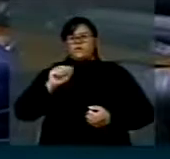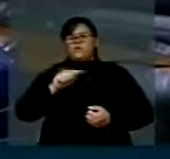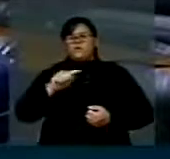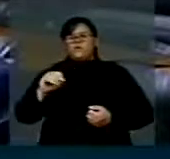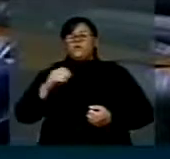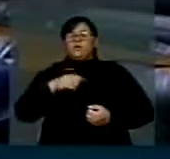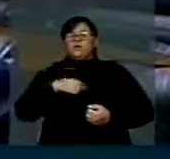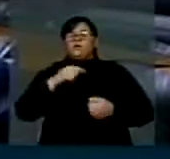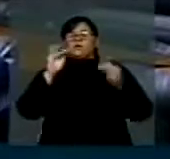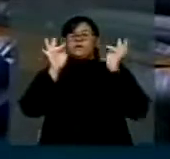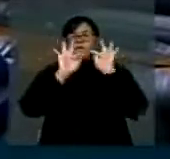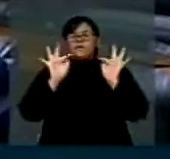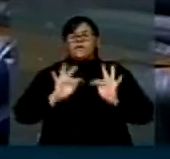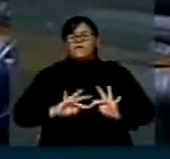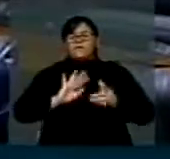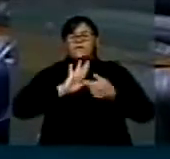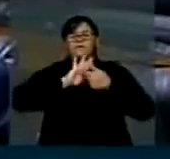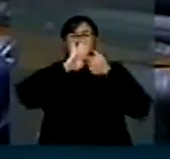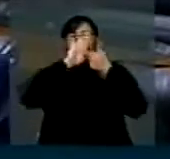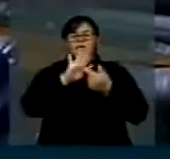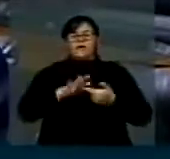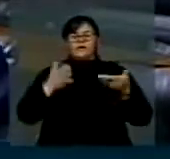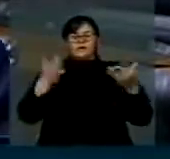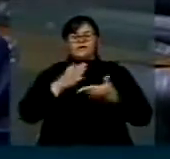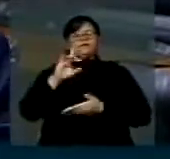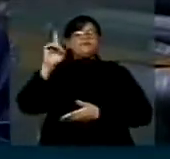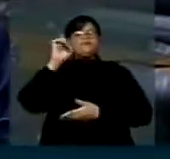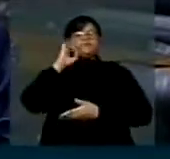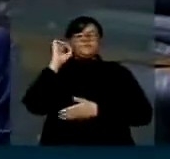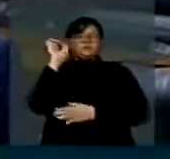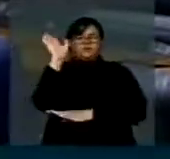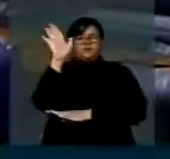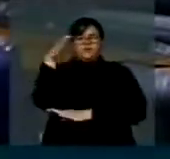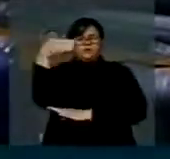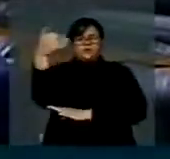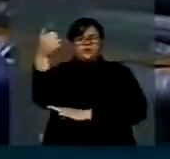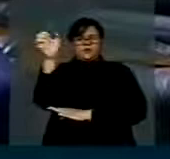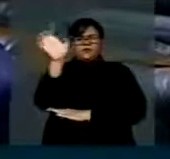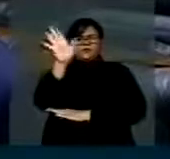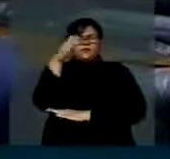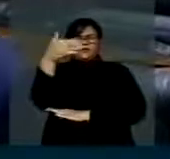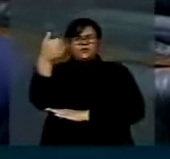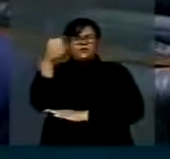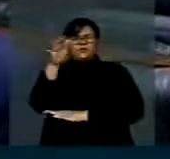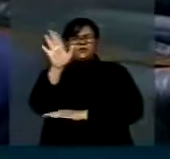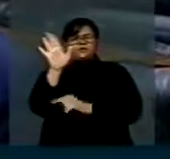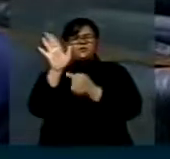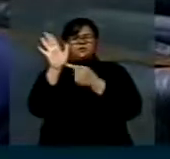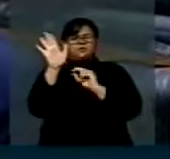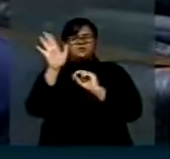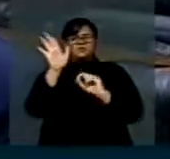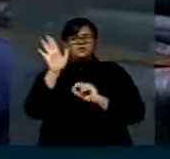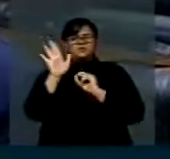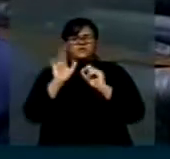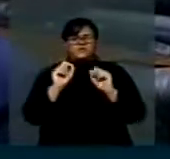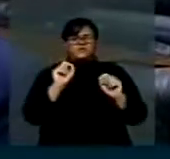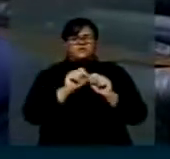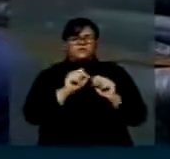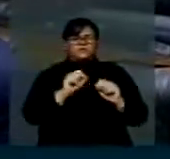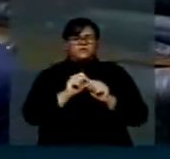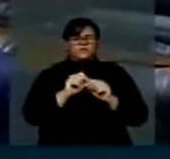feliz de registrar que hoje é o dia da bandeira. Dia da bandeira que foi instituído logo